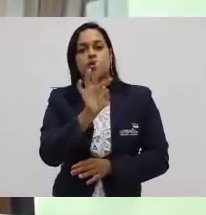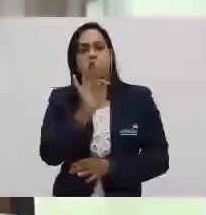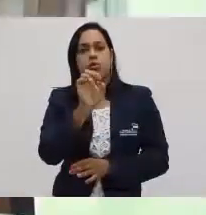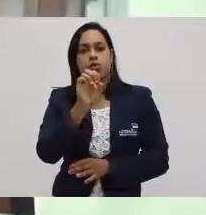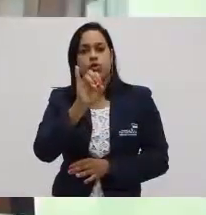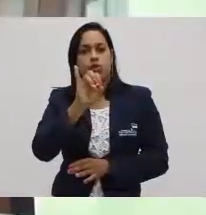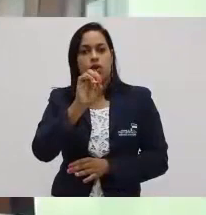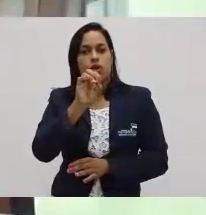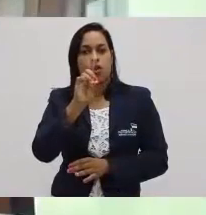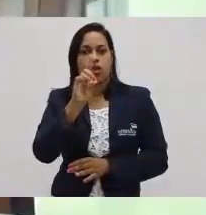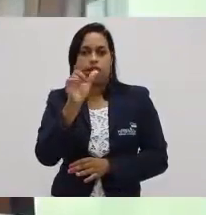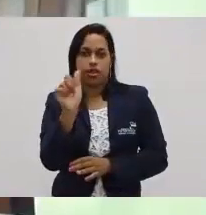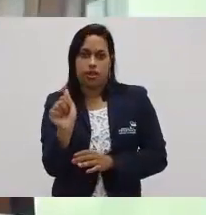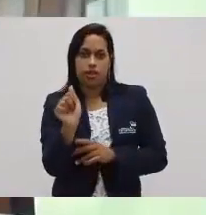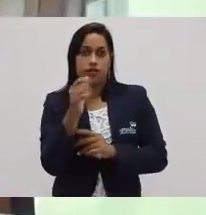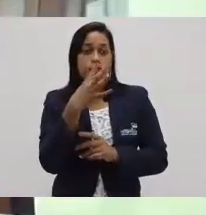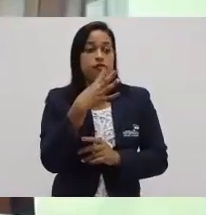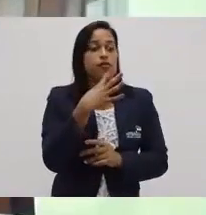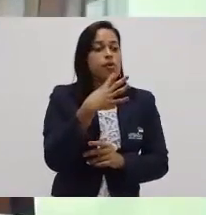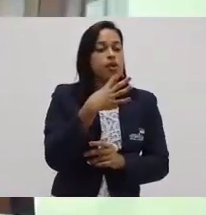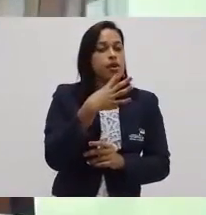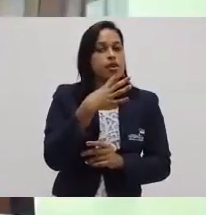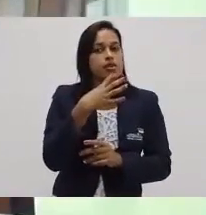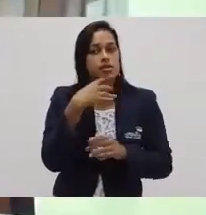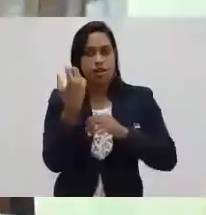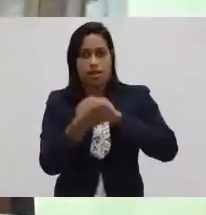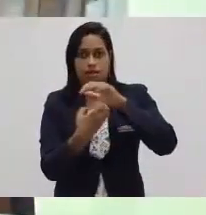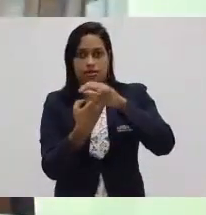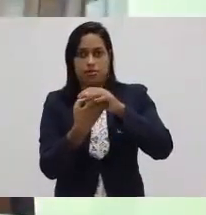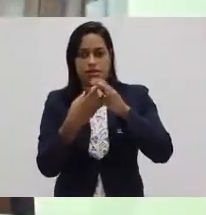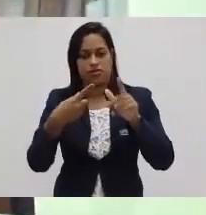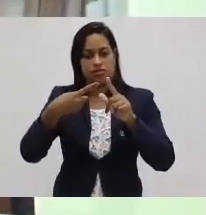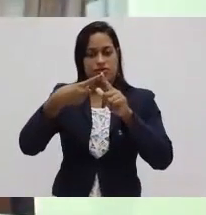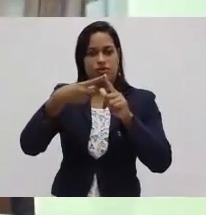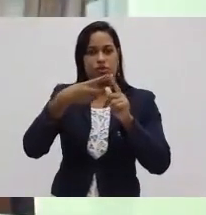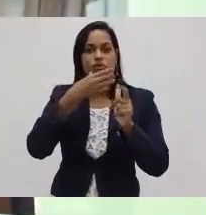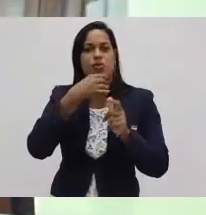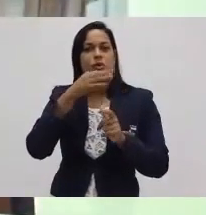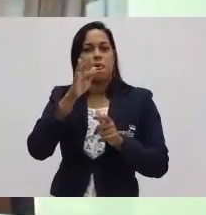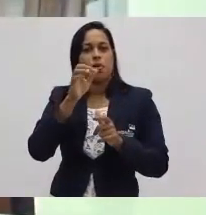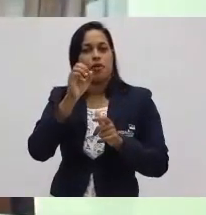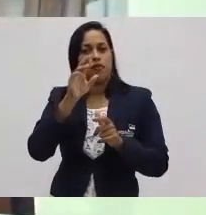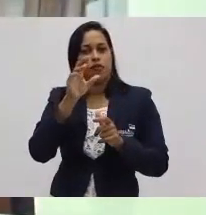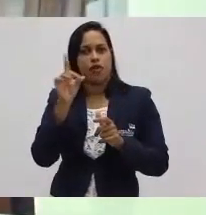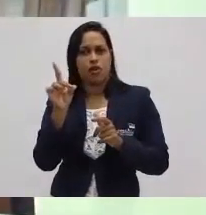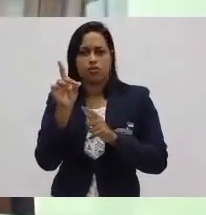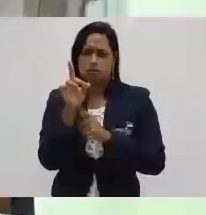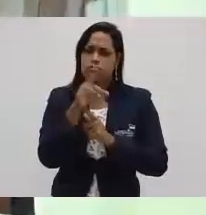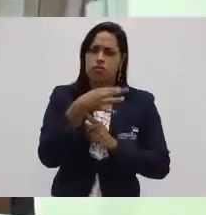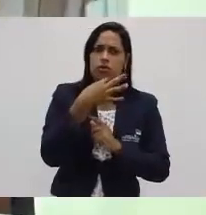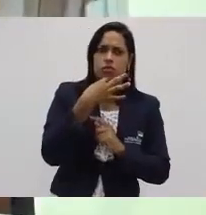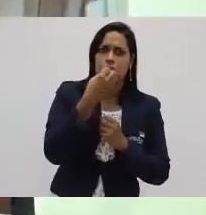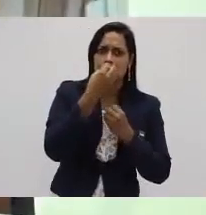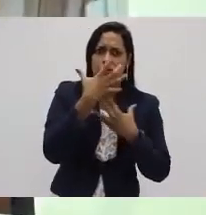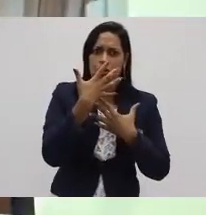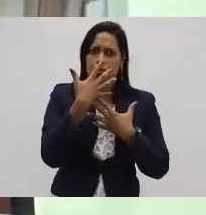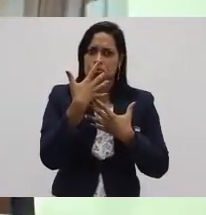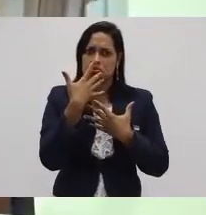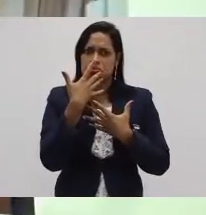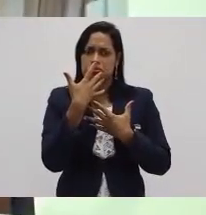visitar uma das empresas da Ford para conhecer que práticas que ele estava usando lá na Ford que estavam funcionando tão bem.